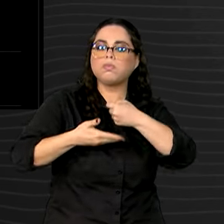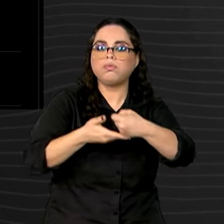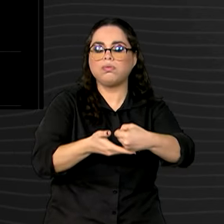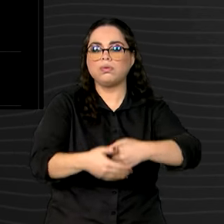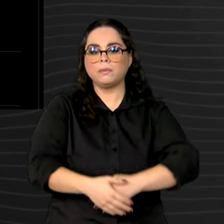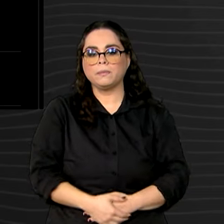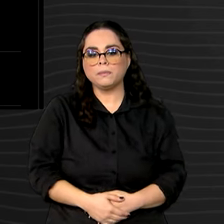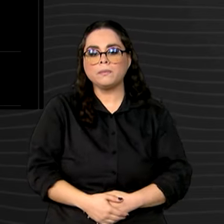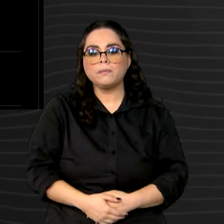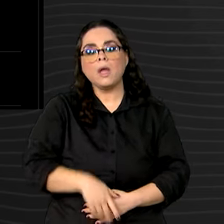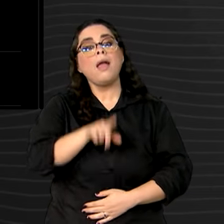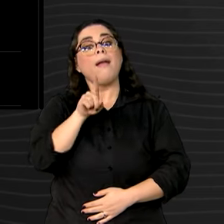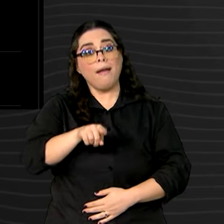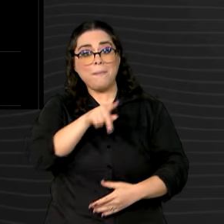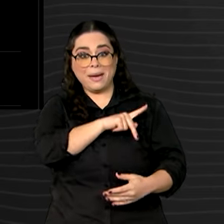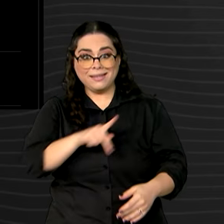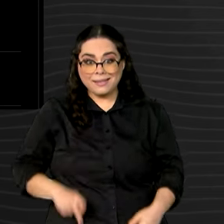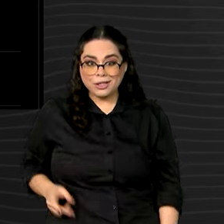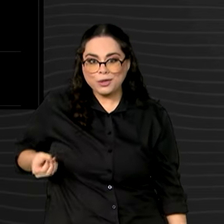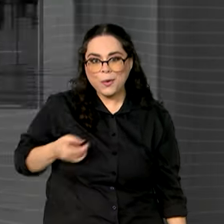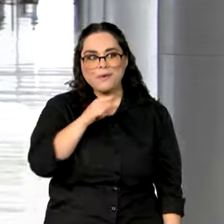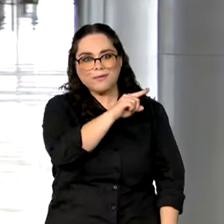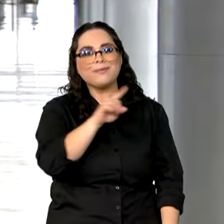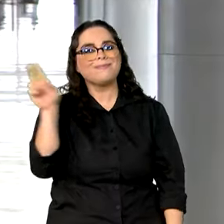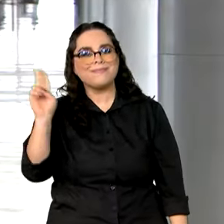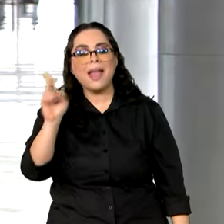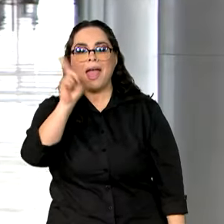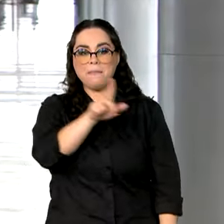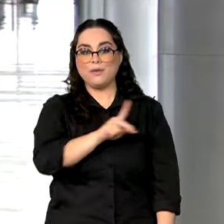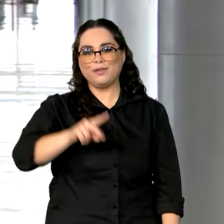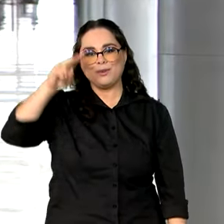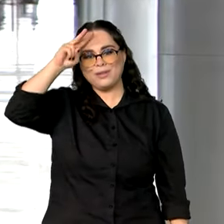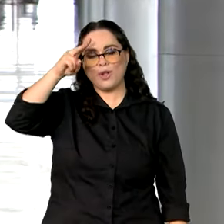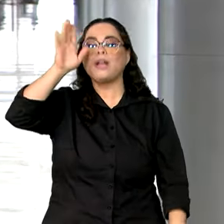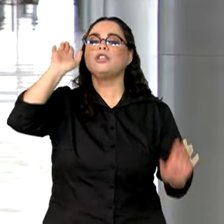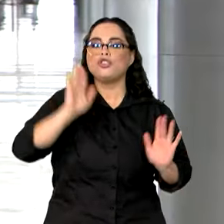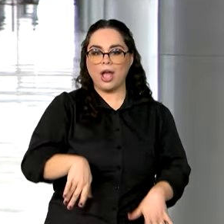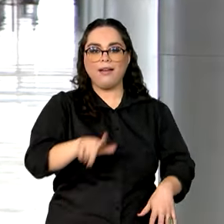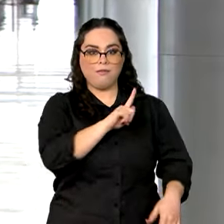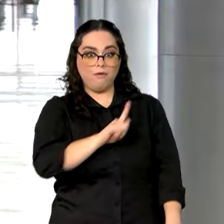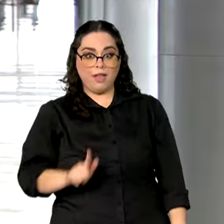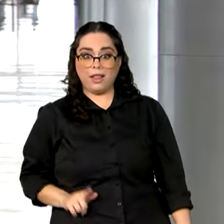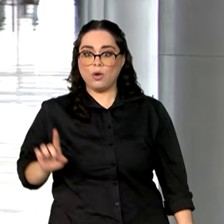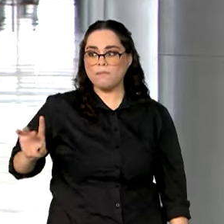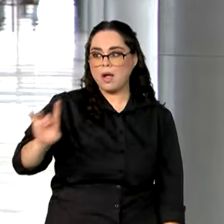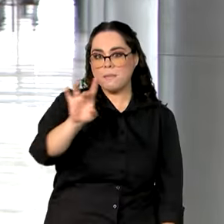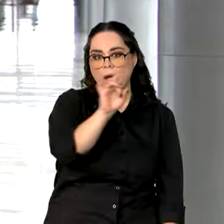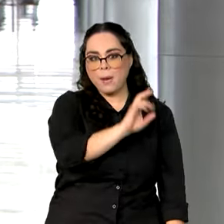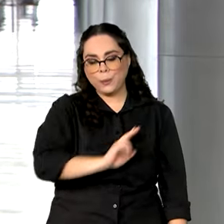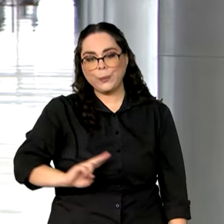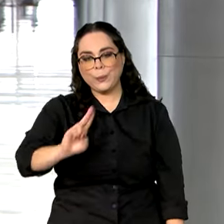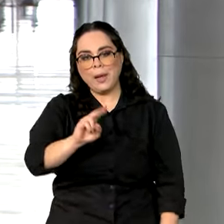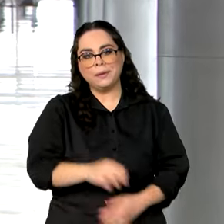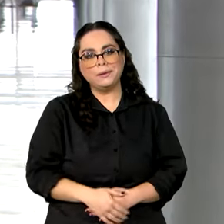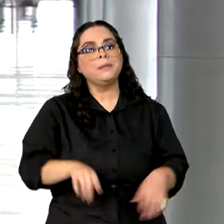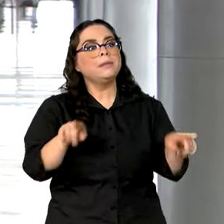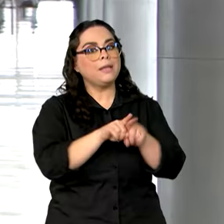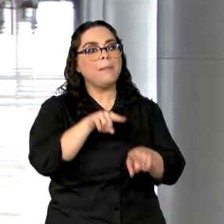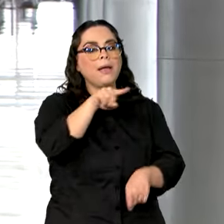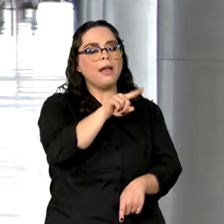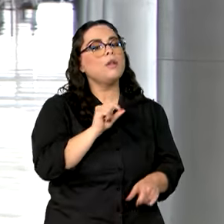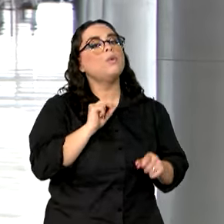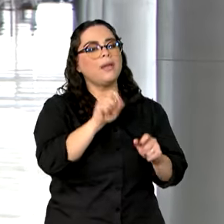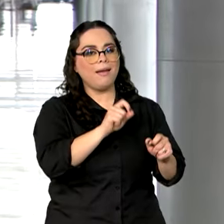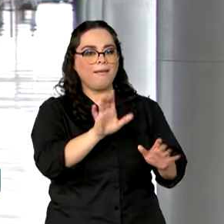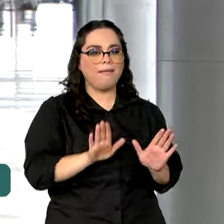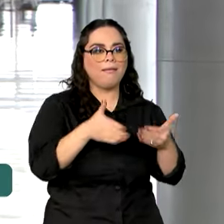E Amandu, ele é professor de História e já atuou como governador em uma das regiões do Uruguai. Ele foi o candidato lançado